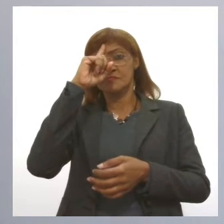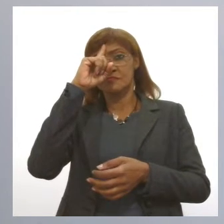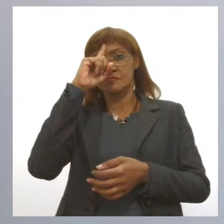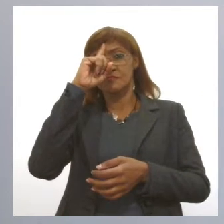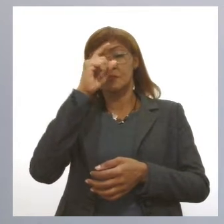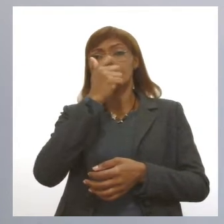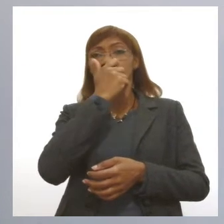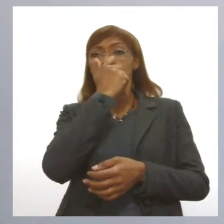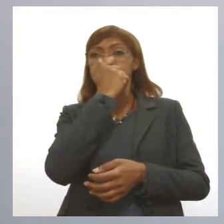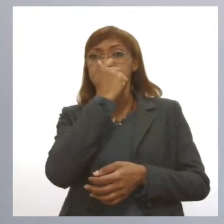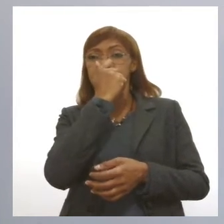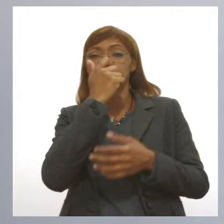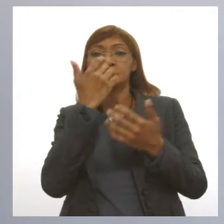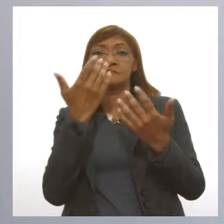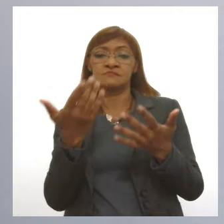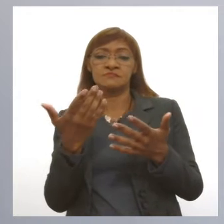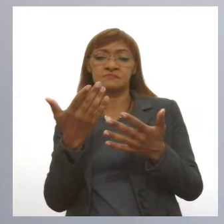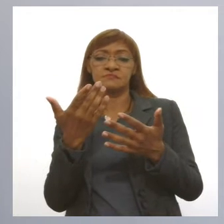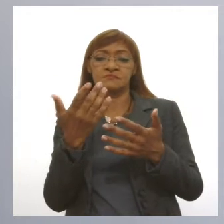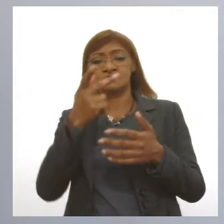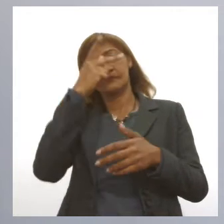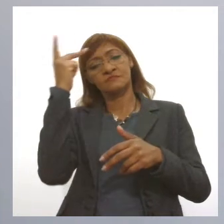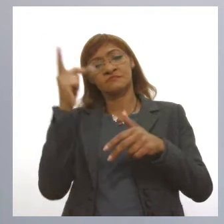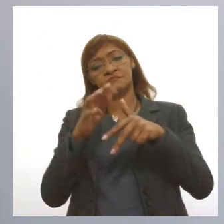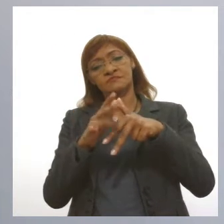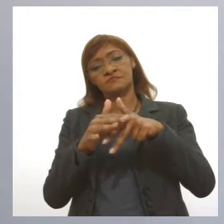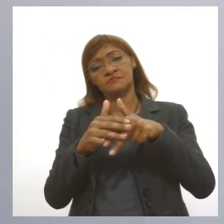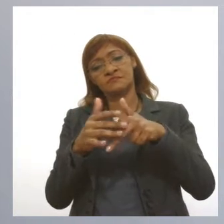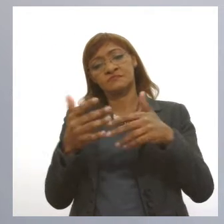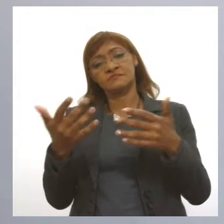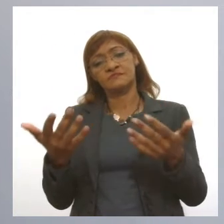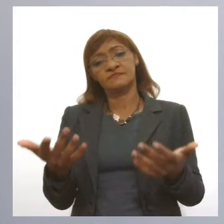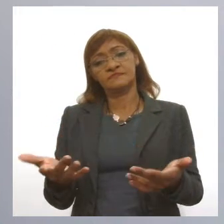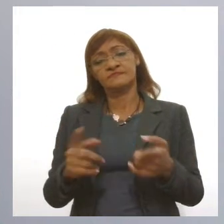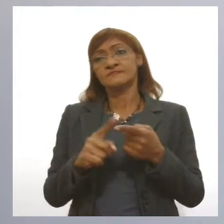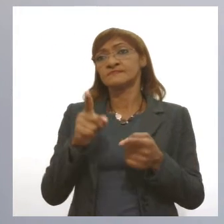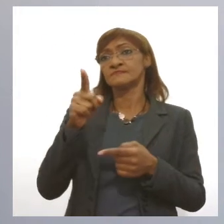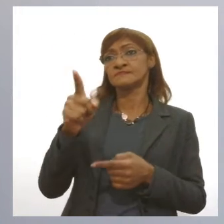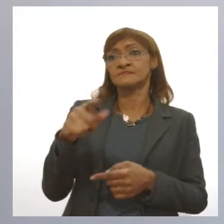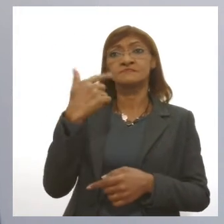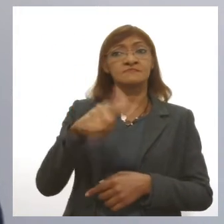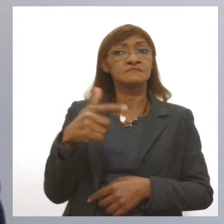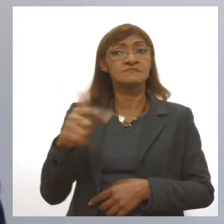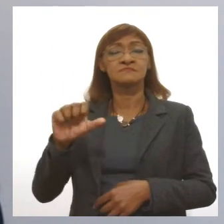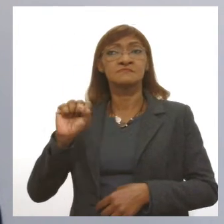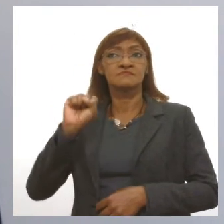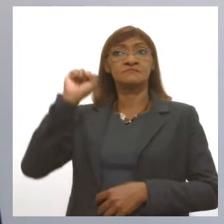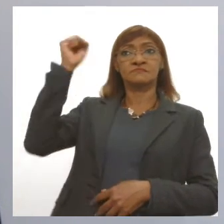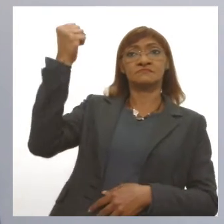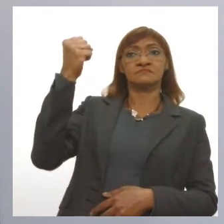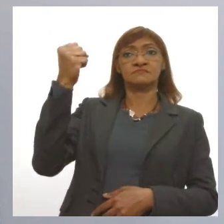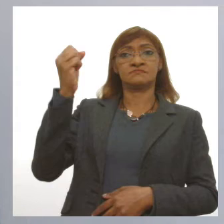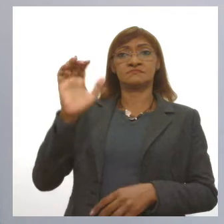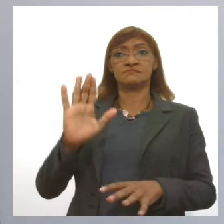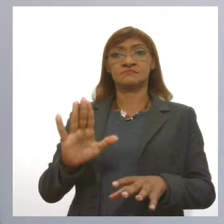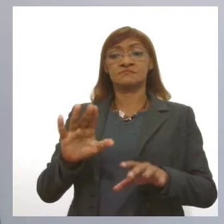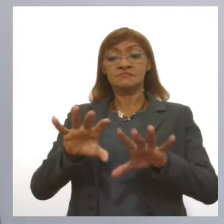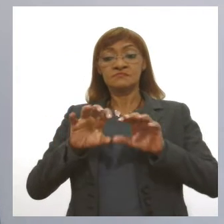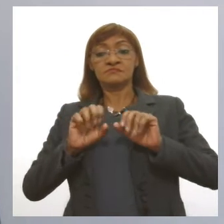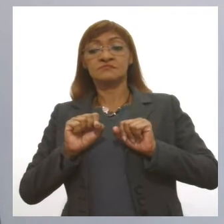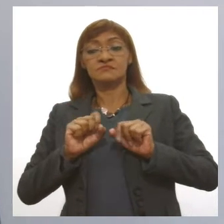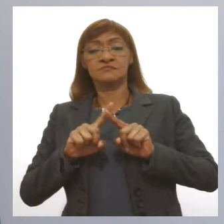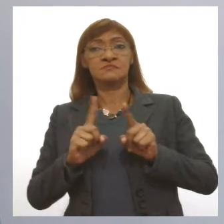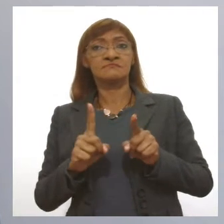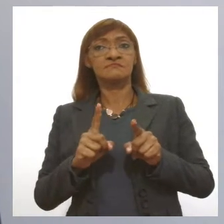vacina, você mesmo adquirindo o vírus, você não vai ter a forma grave, não vai precisar de hospitalização, não vai